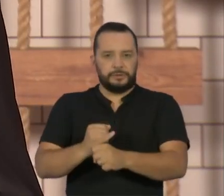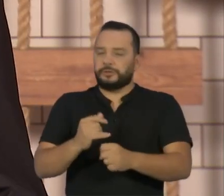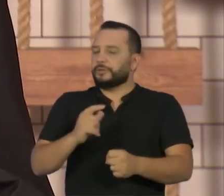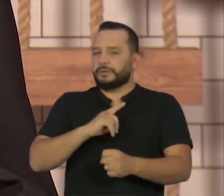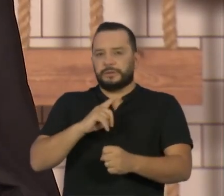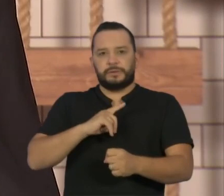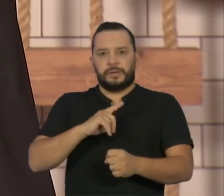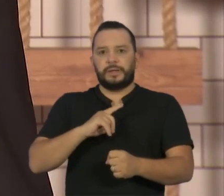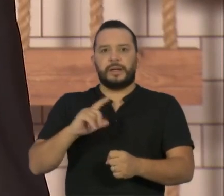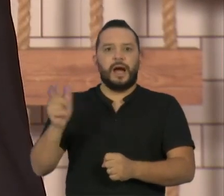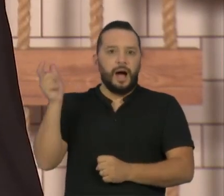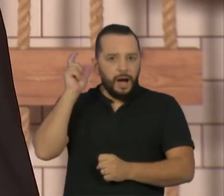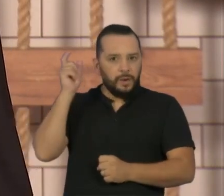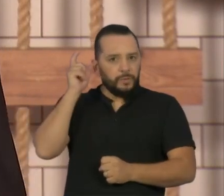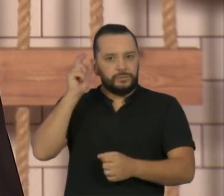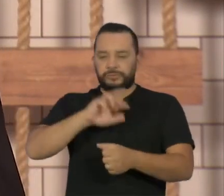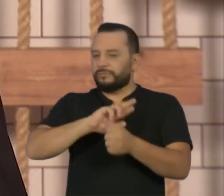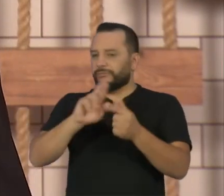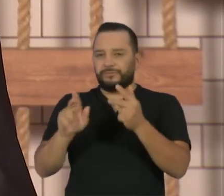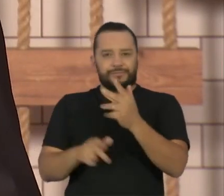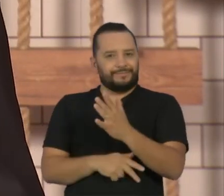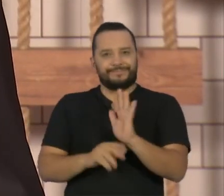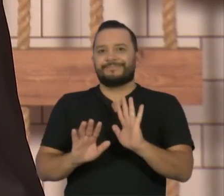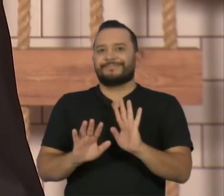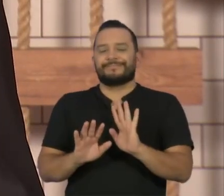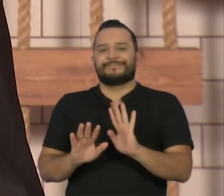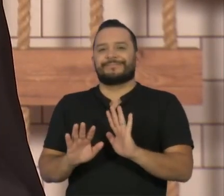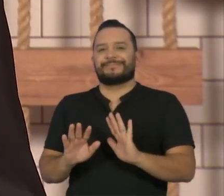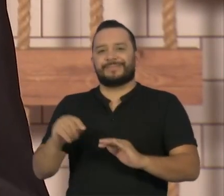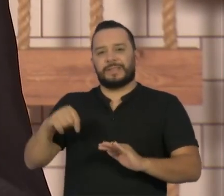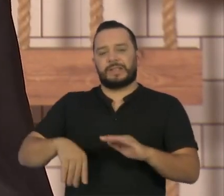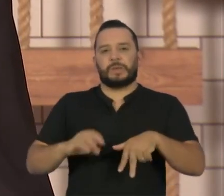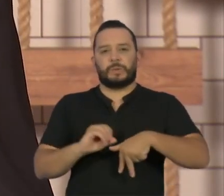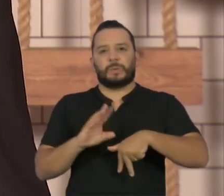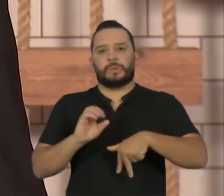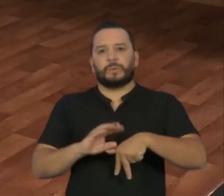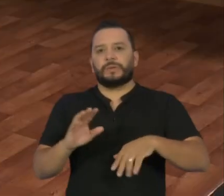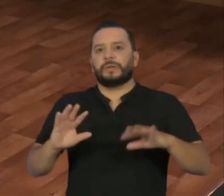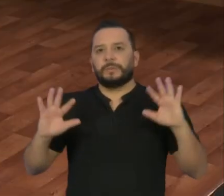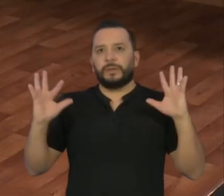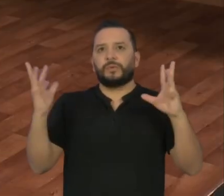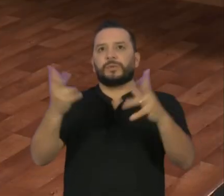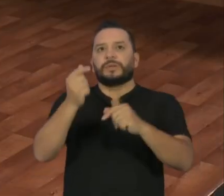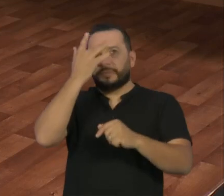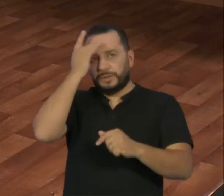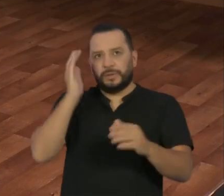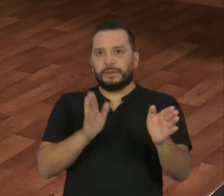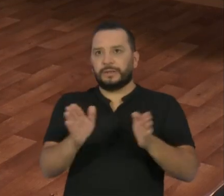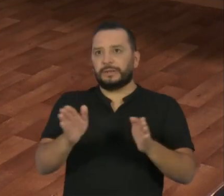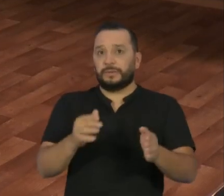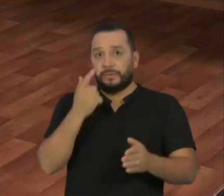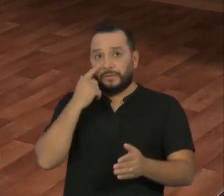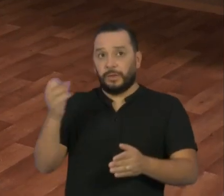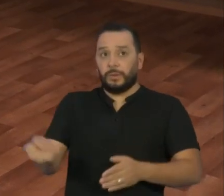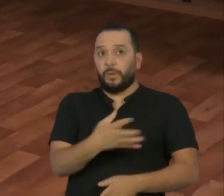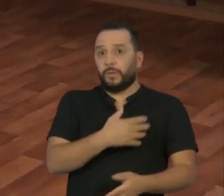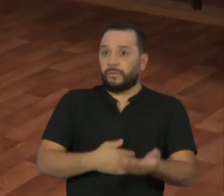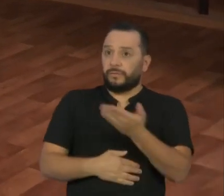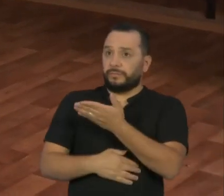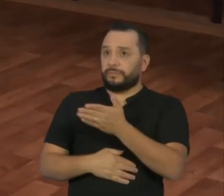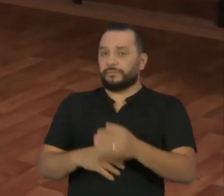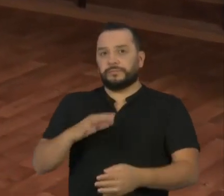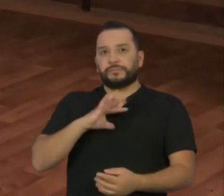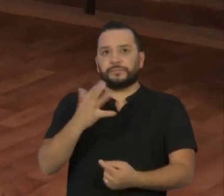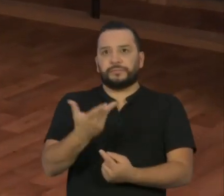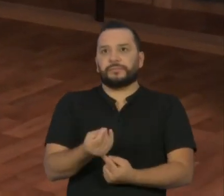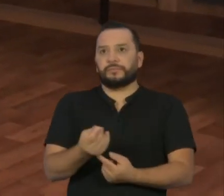Então, o que a cultura quer é fazer um programa para todas as telas. Este é o novo cenário do Metrópolis.